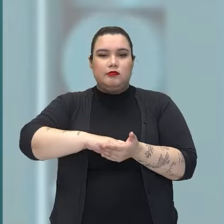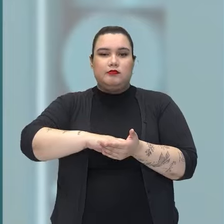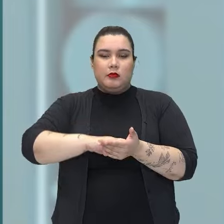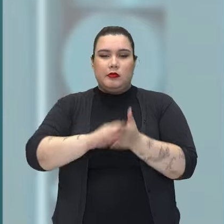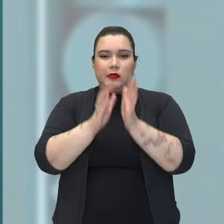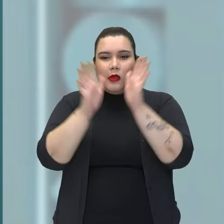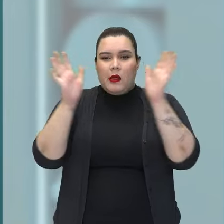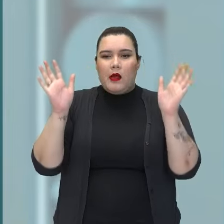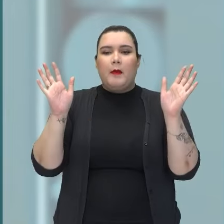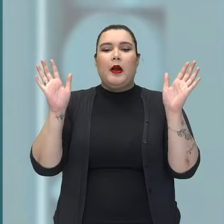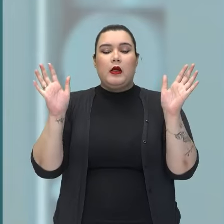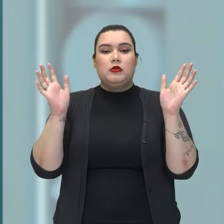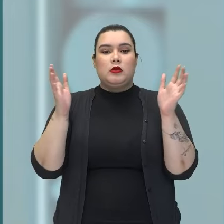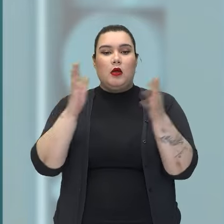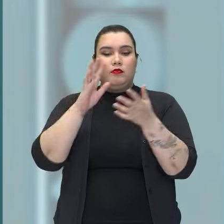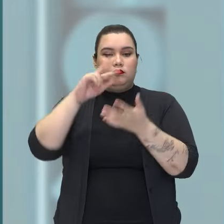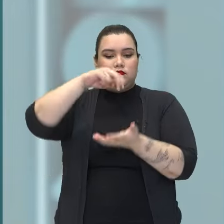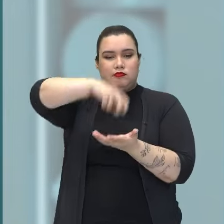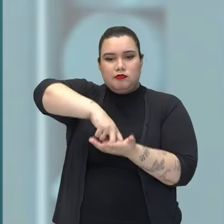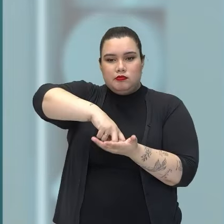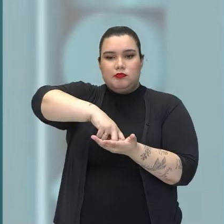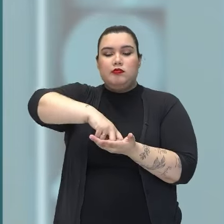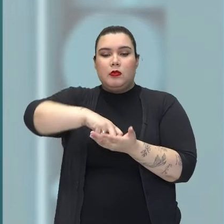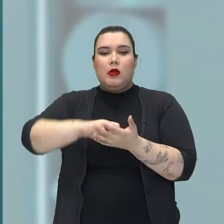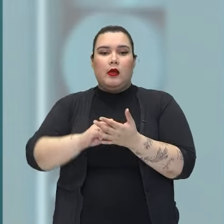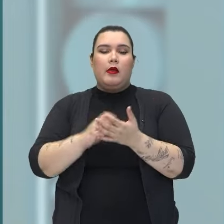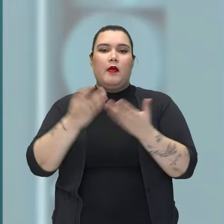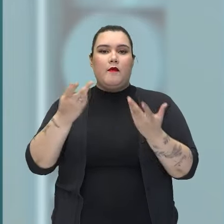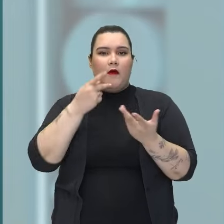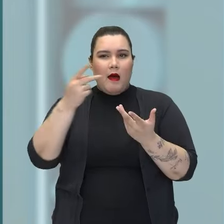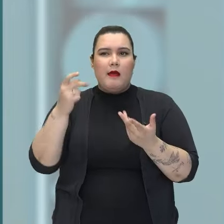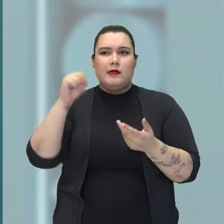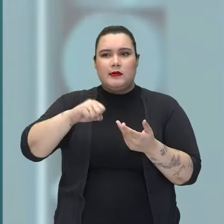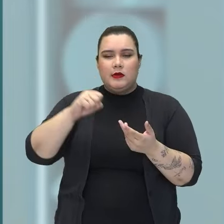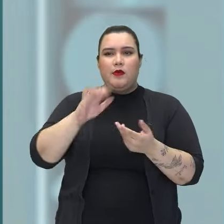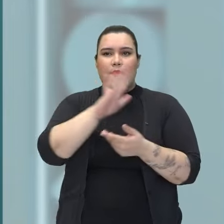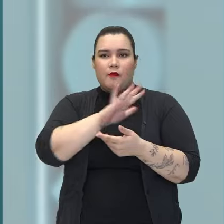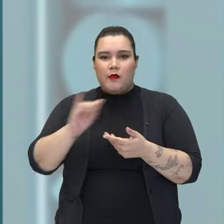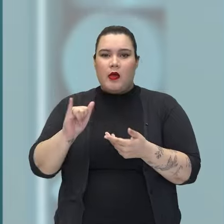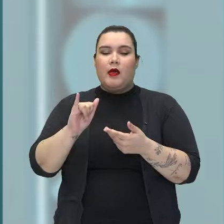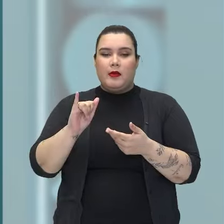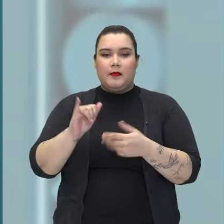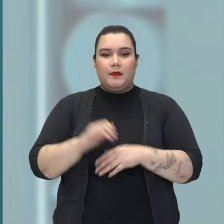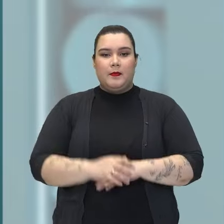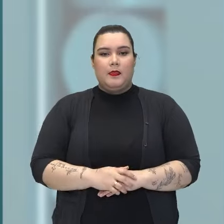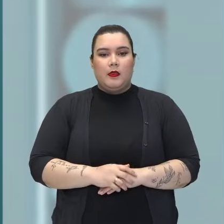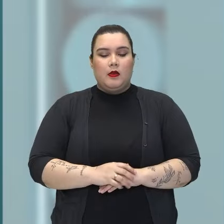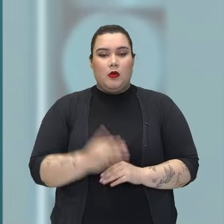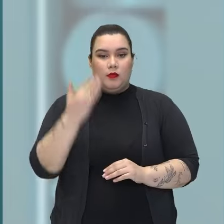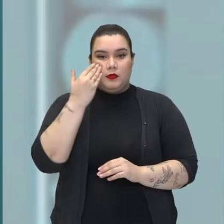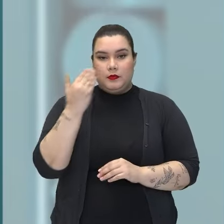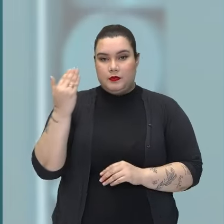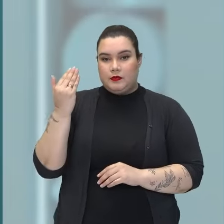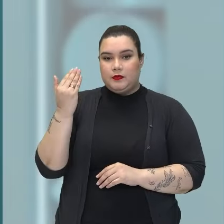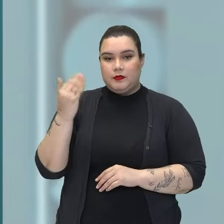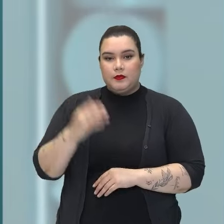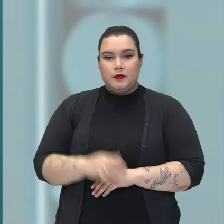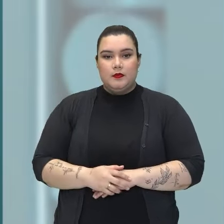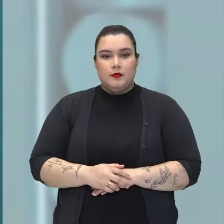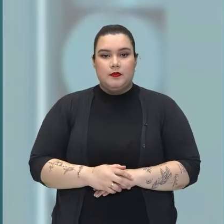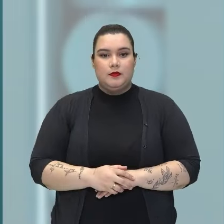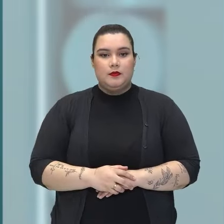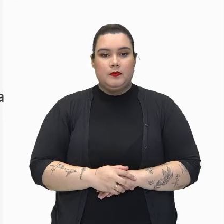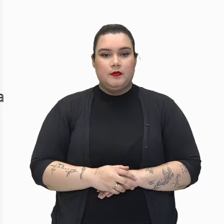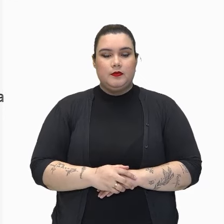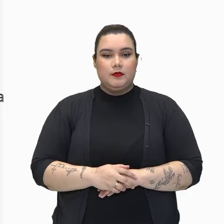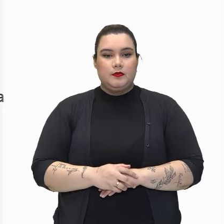e fala que ele vai para o céu. Colocando aí o trecho mais uma vez na nossa cartela, já na partezinha final do nosso texto. Então,